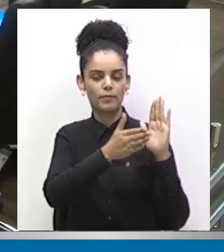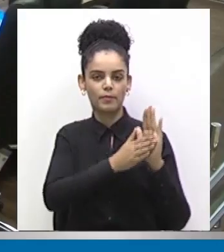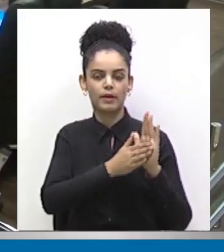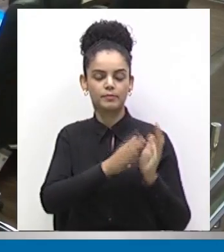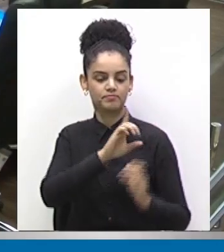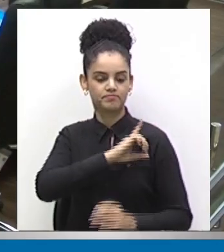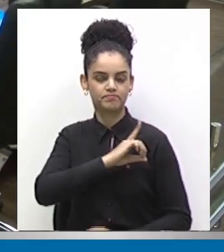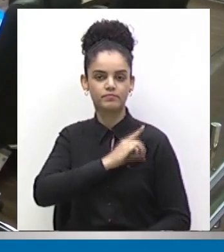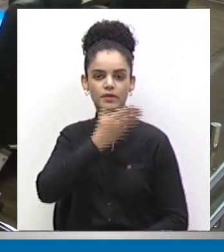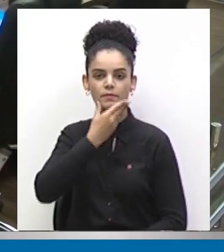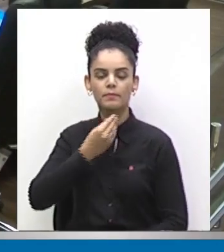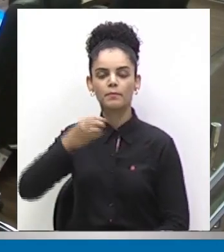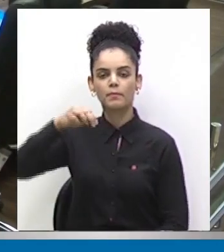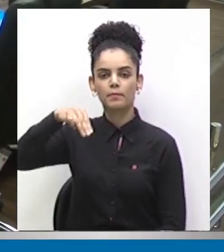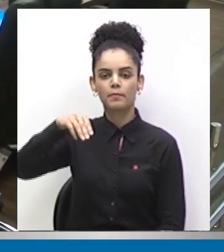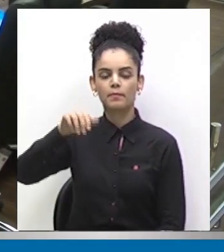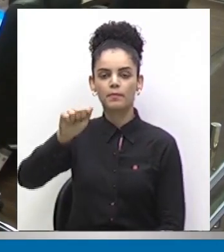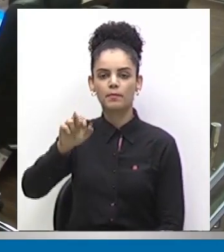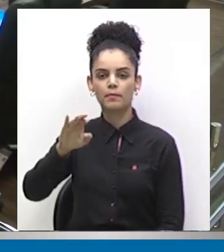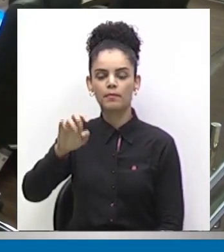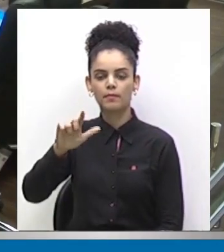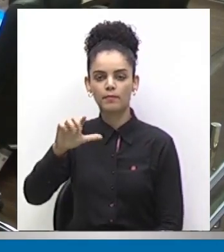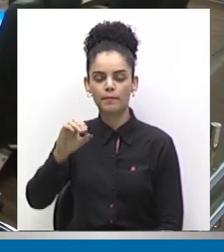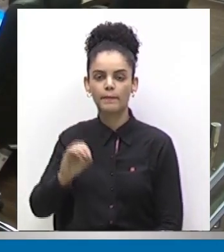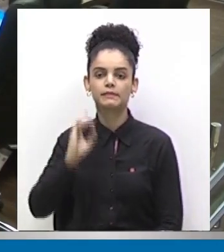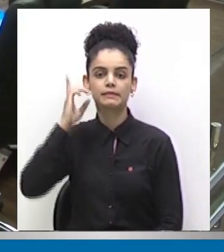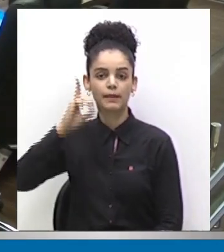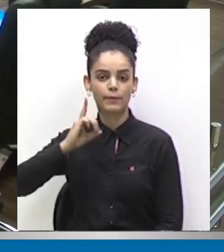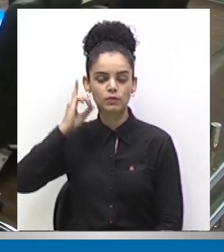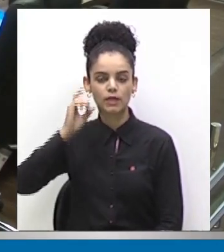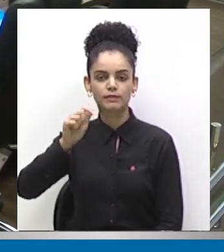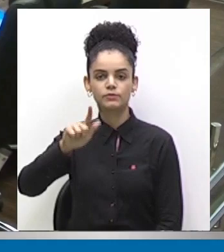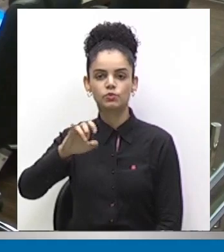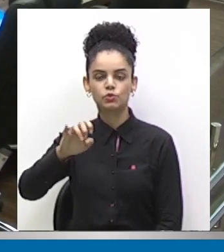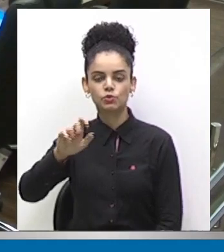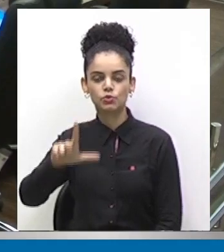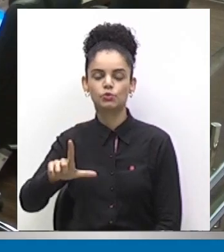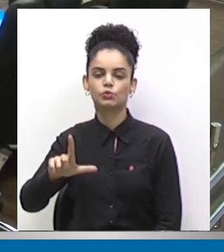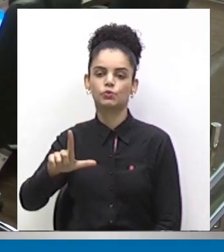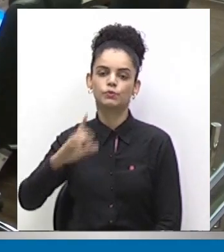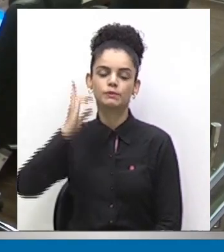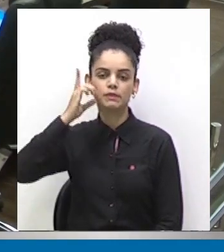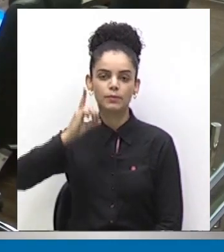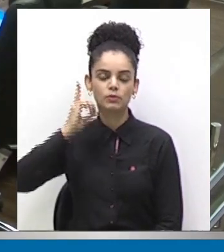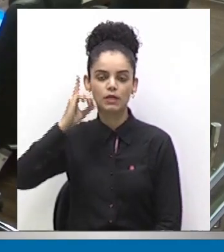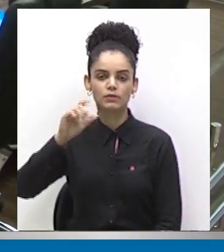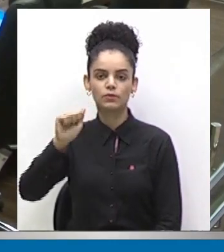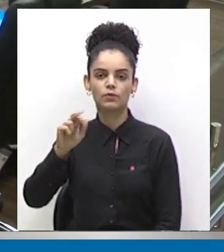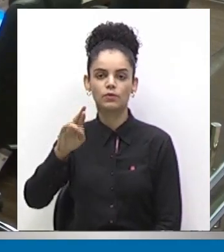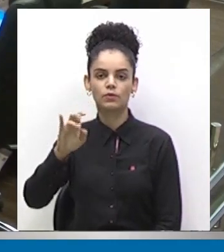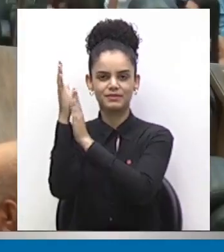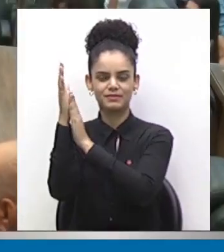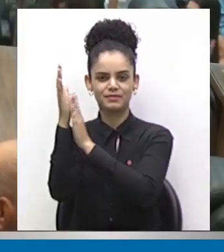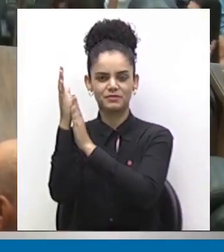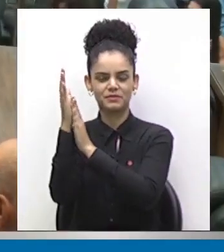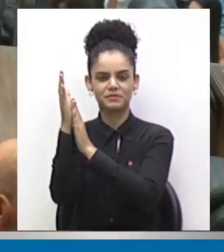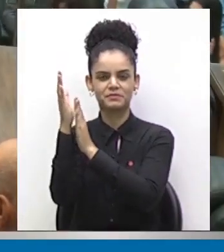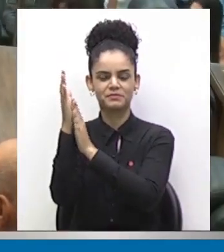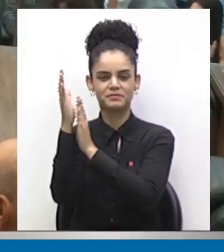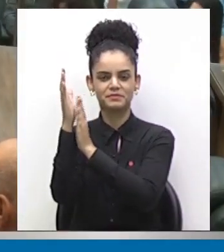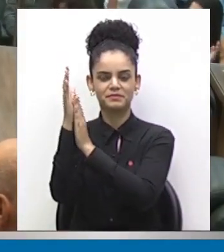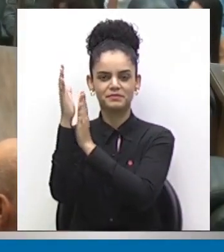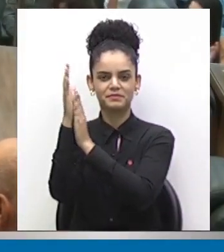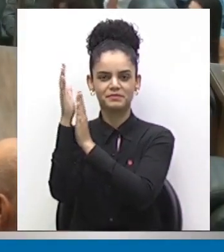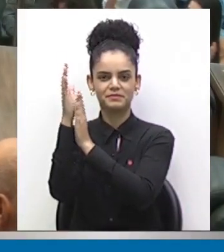A Câmara Municipal de Montes Claros realizou no dia 20 de setembro, sessão especial em homenagem ao